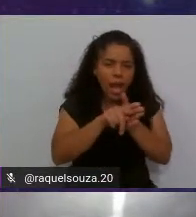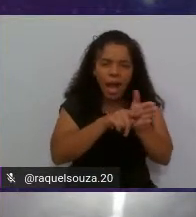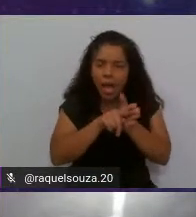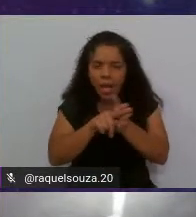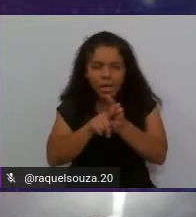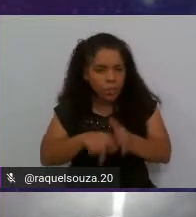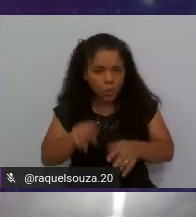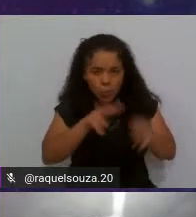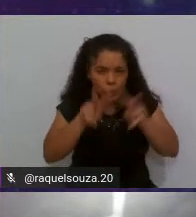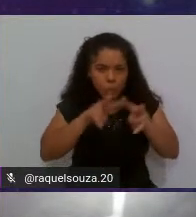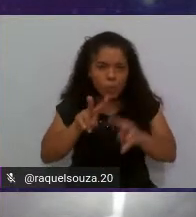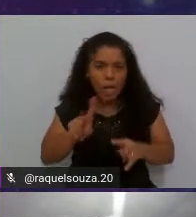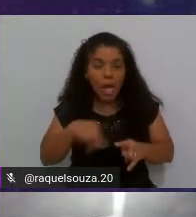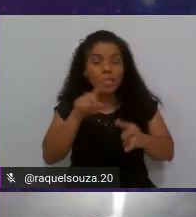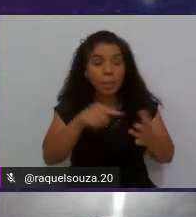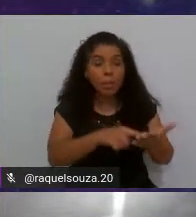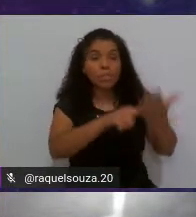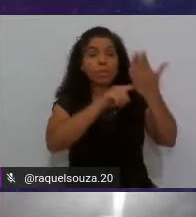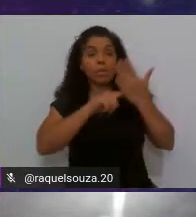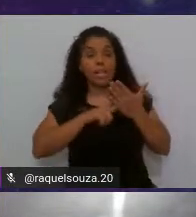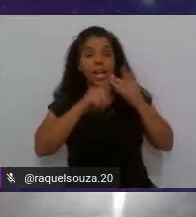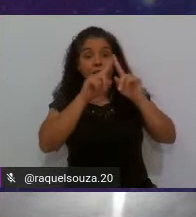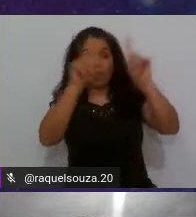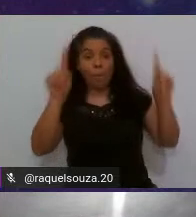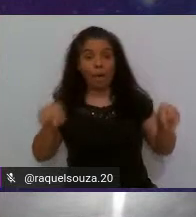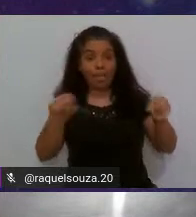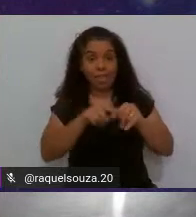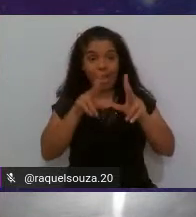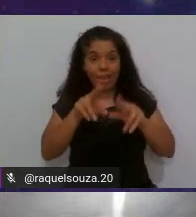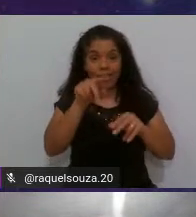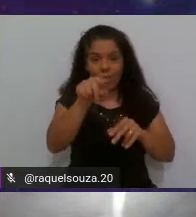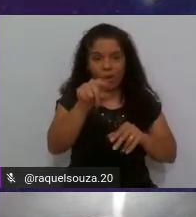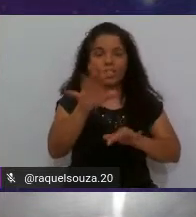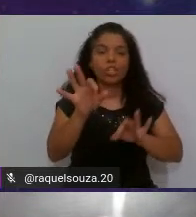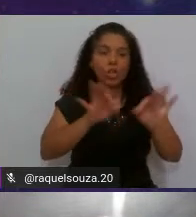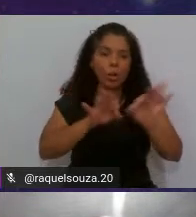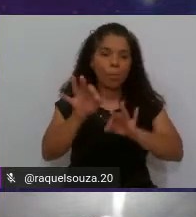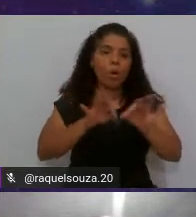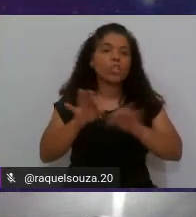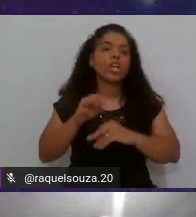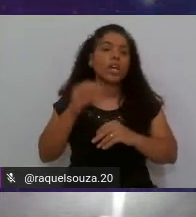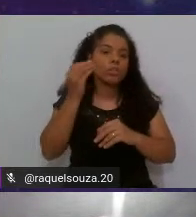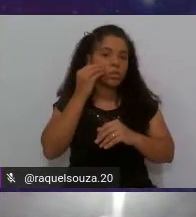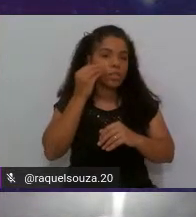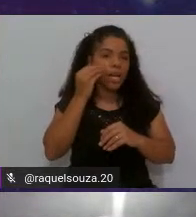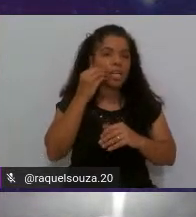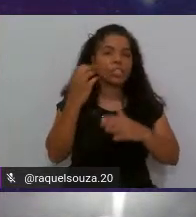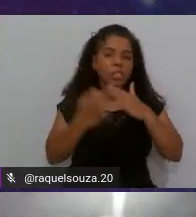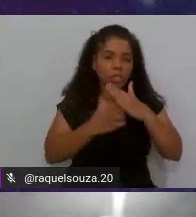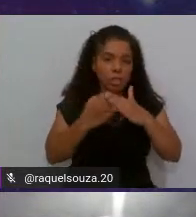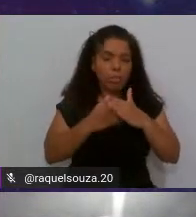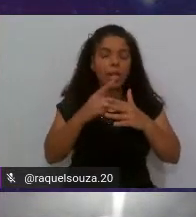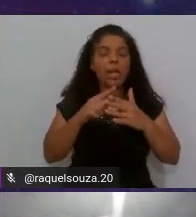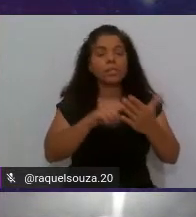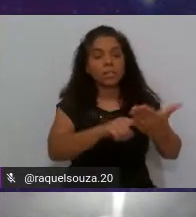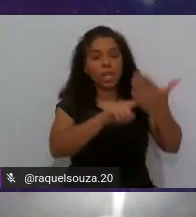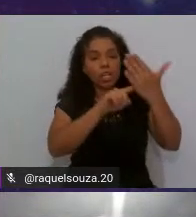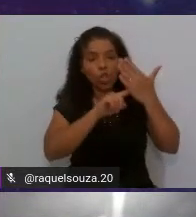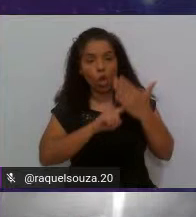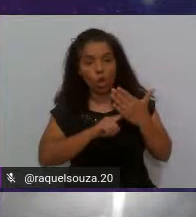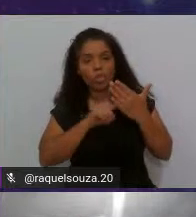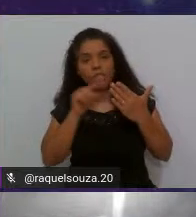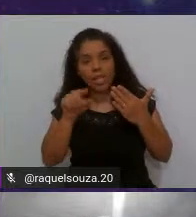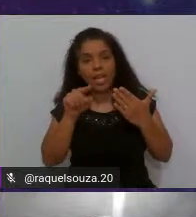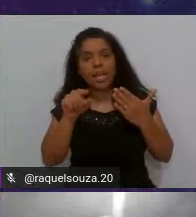depois ele me traz uma tela como essa que é o meu projeto teste empresa e ele trouxe esse